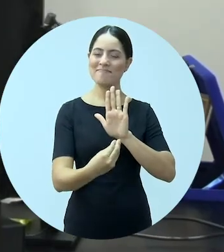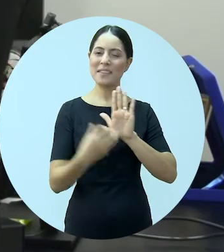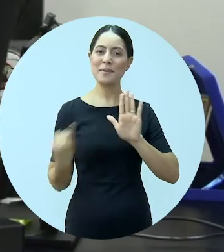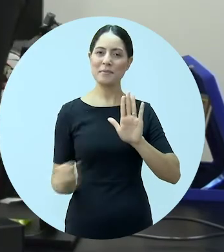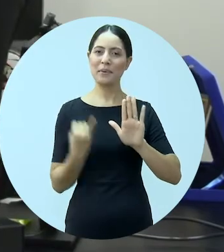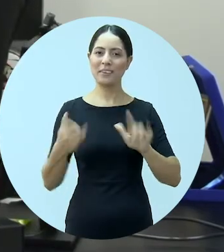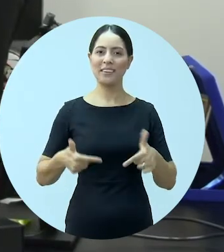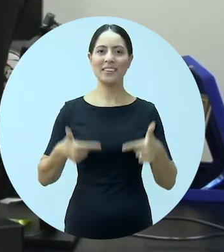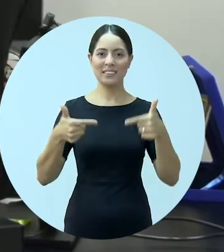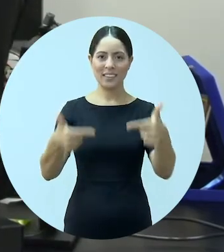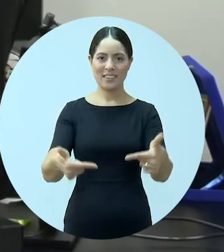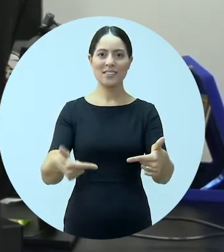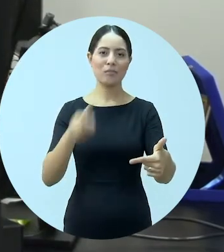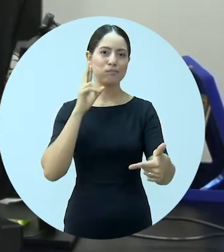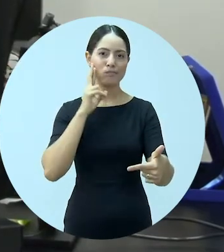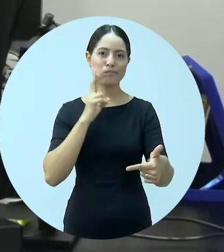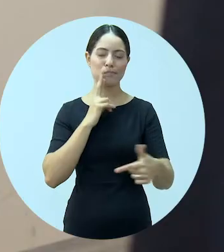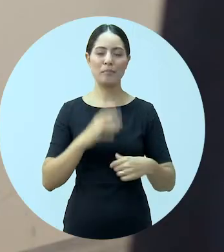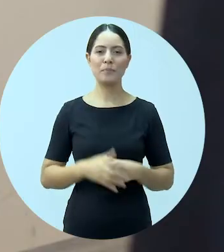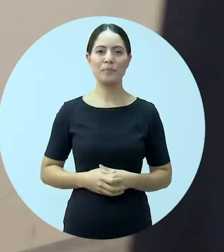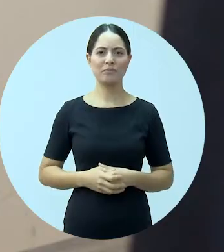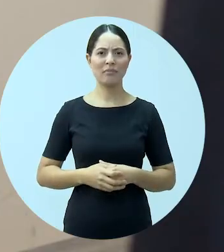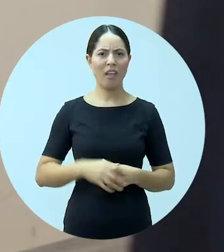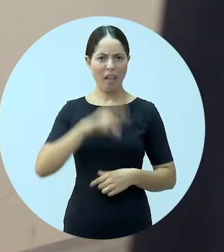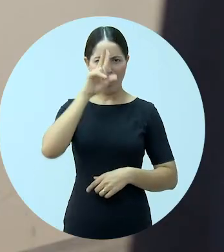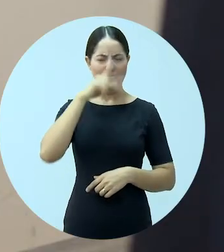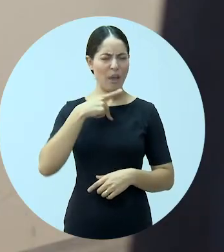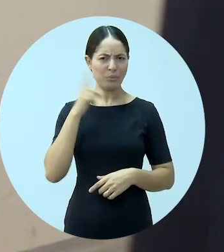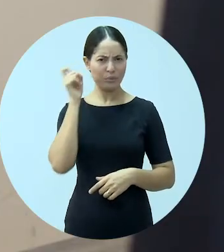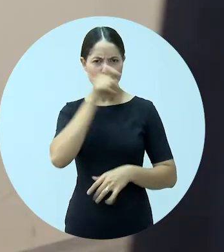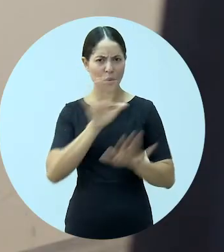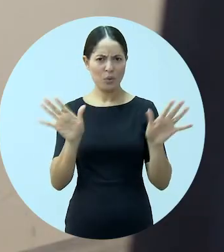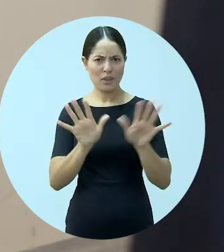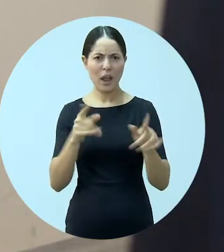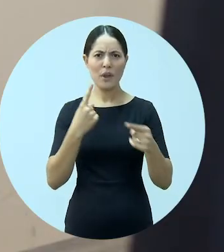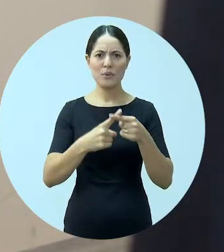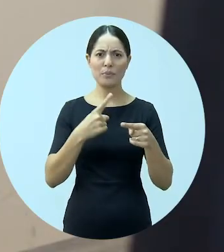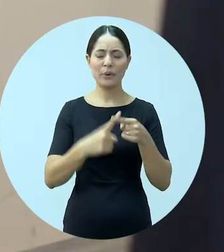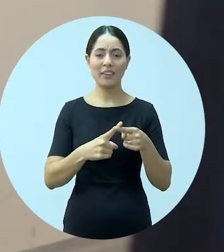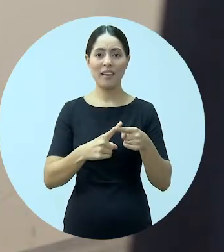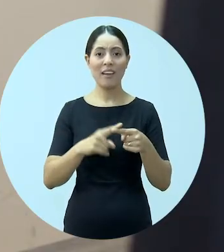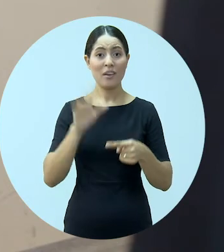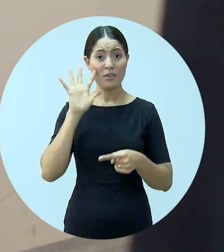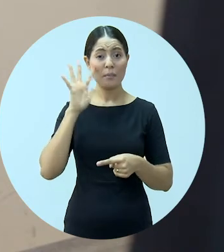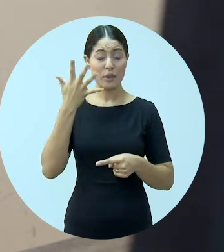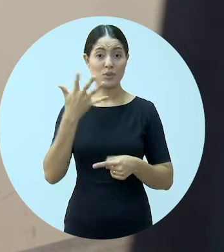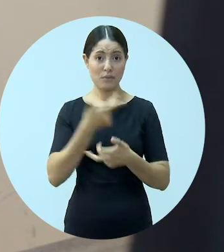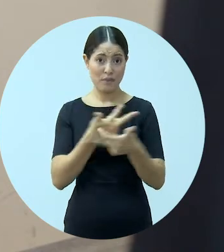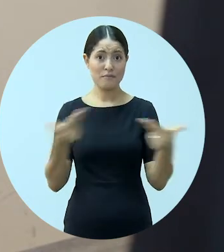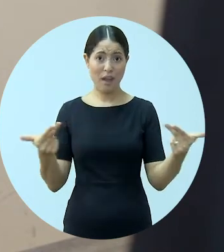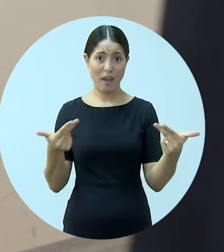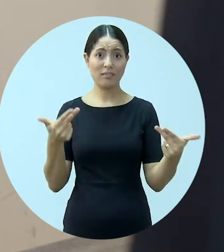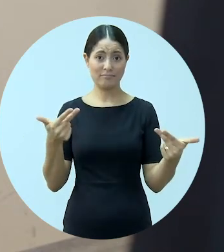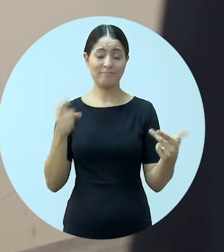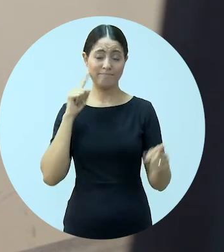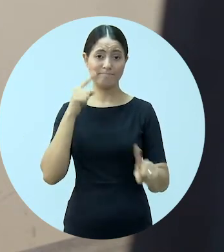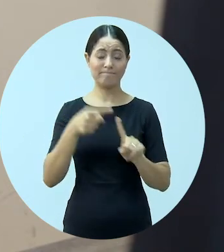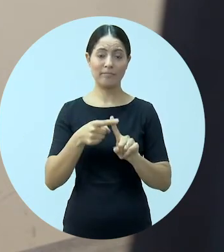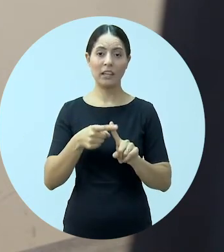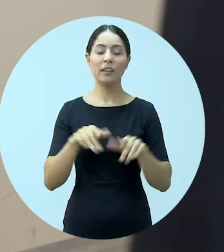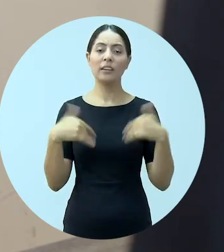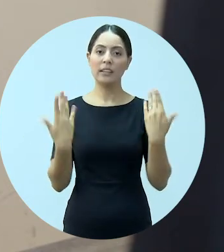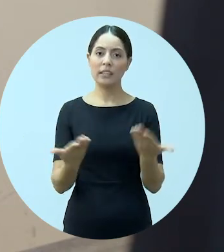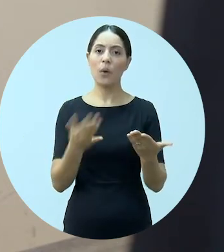exemplo do trabalho que a seccional faz. Eu digo que eu não tive tanta dificuldade pela razão que eu sempre resolvia muitas questões